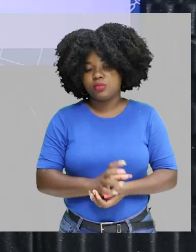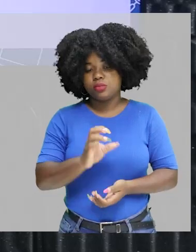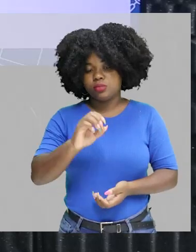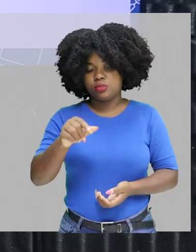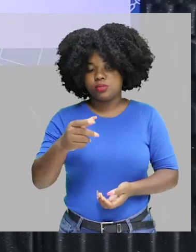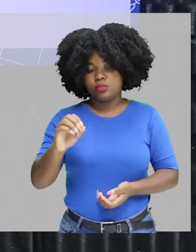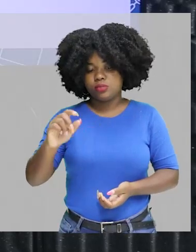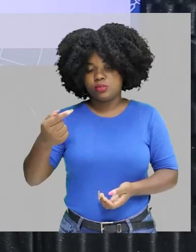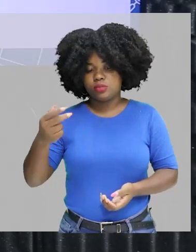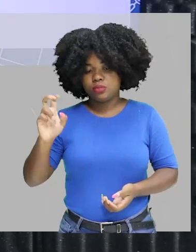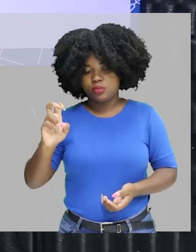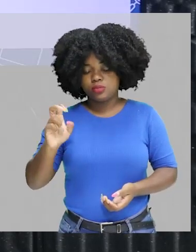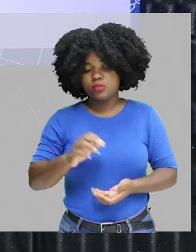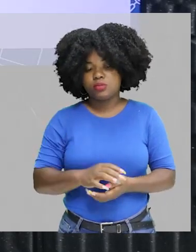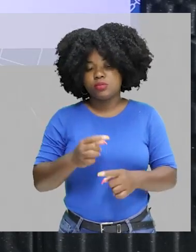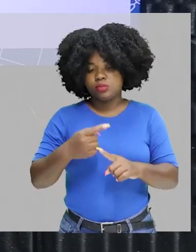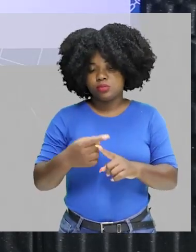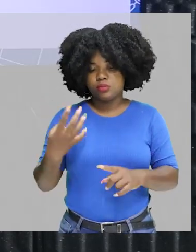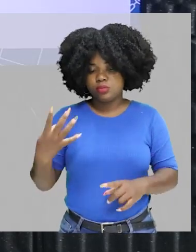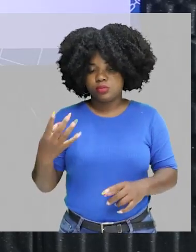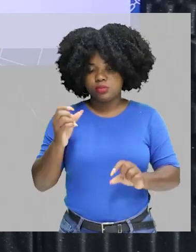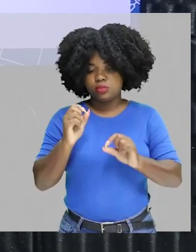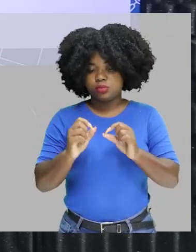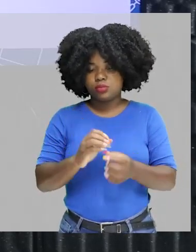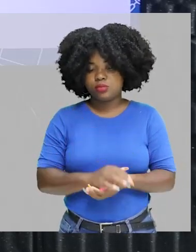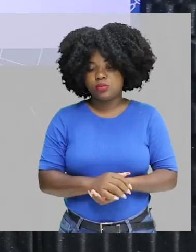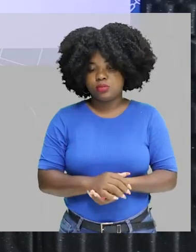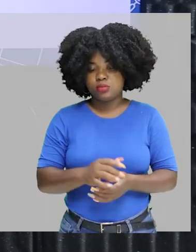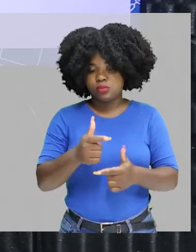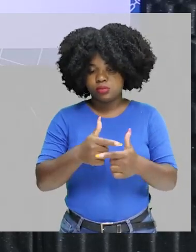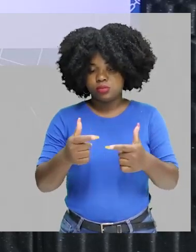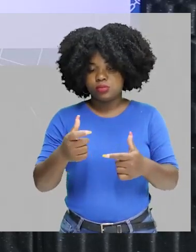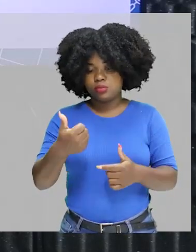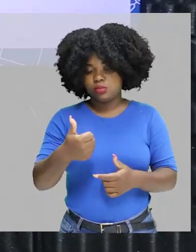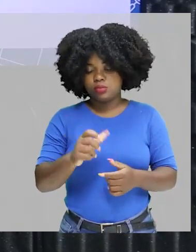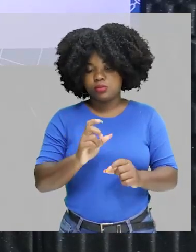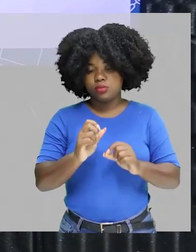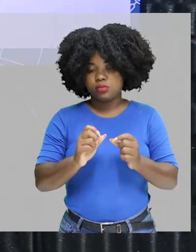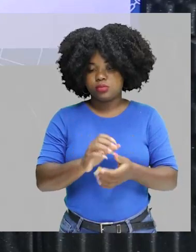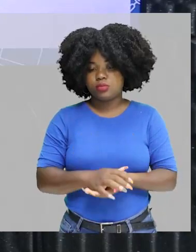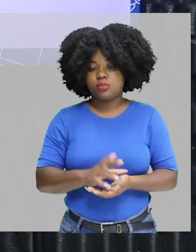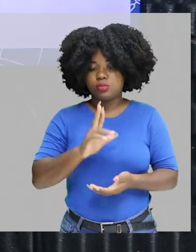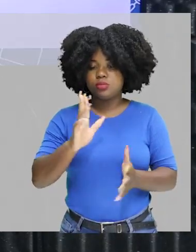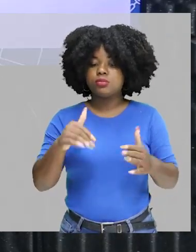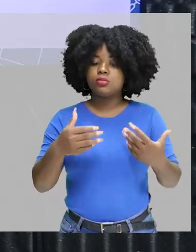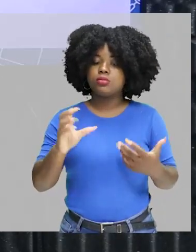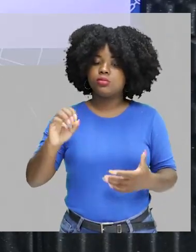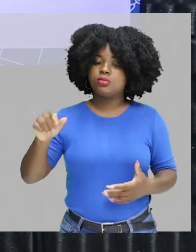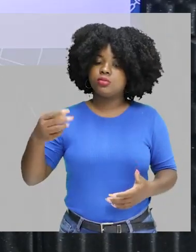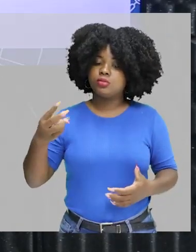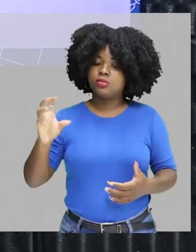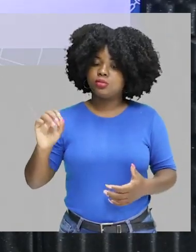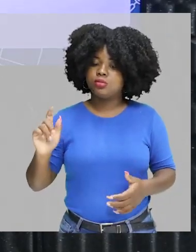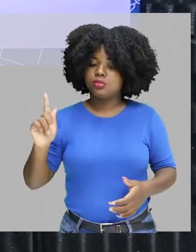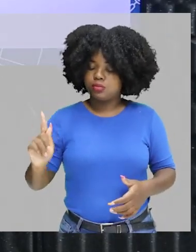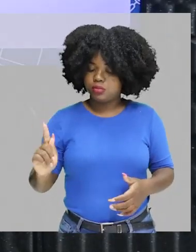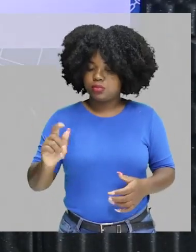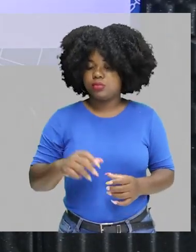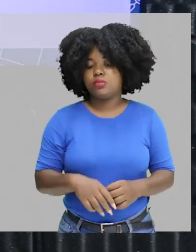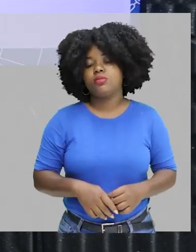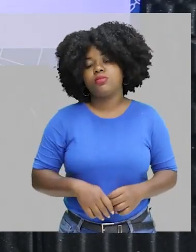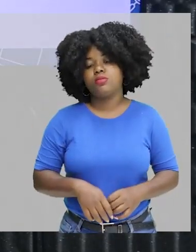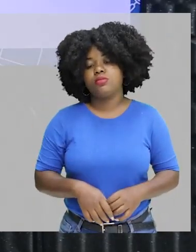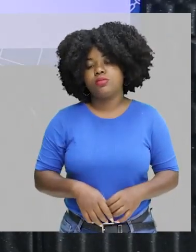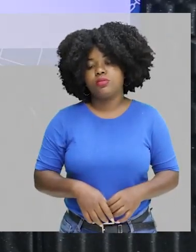,75 vezes 4, dividido por 1. O resultado, 0,30